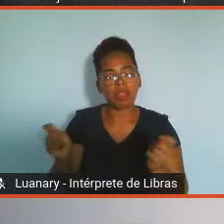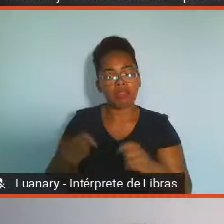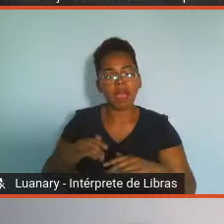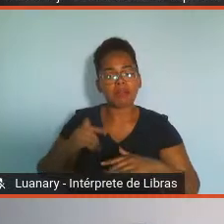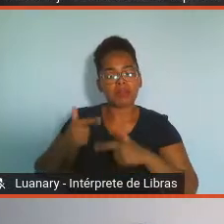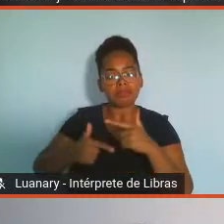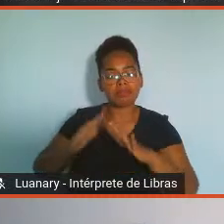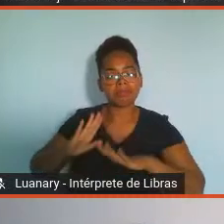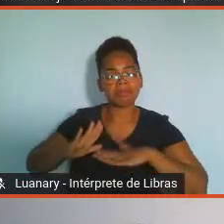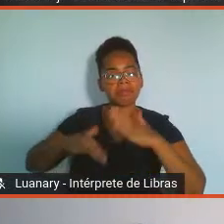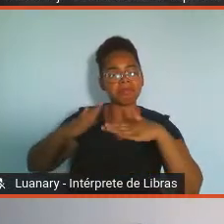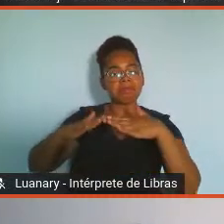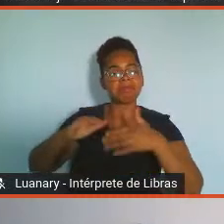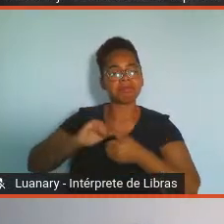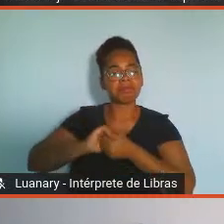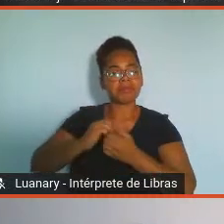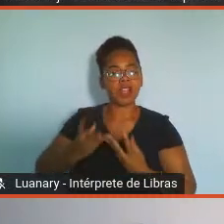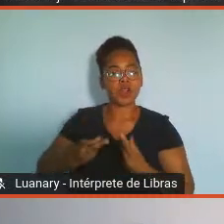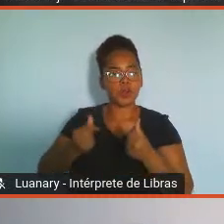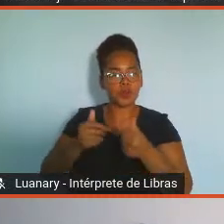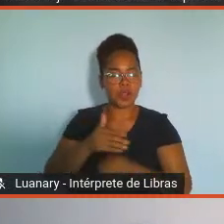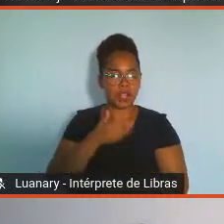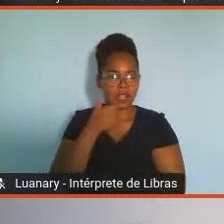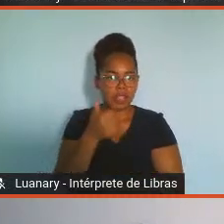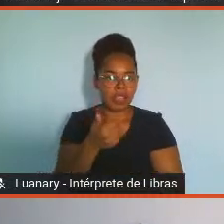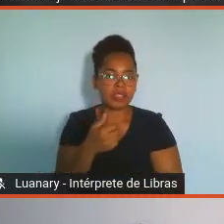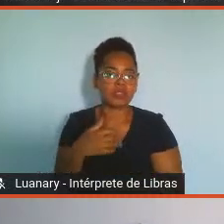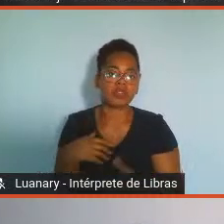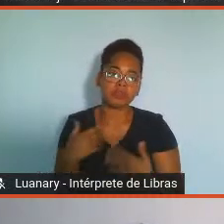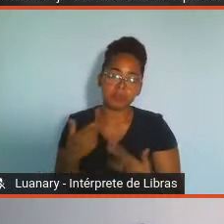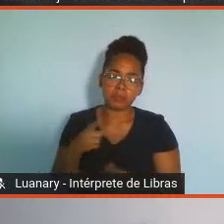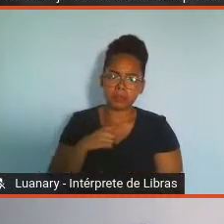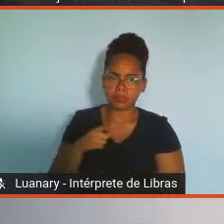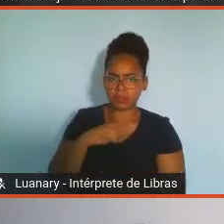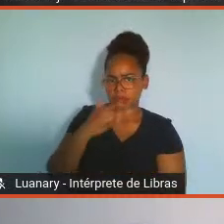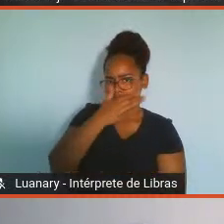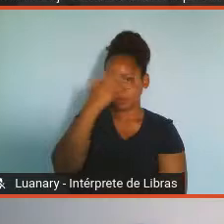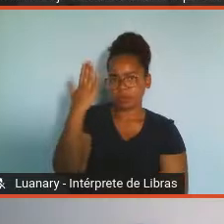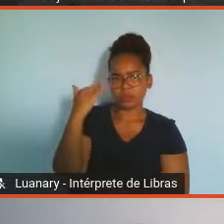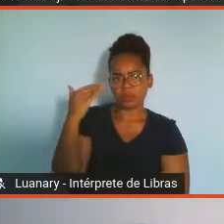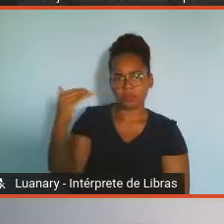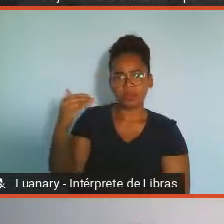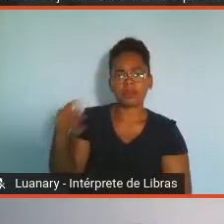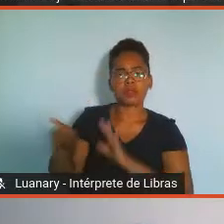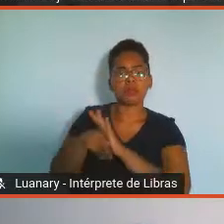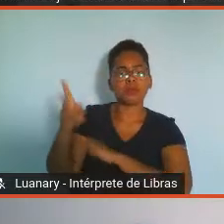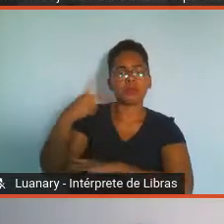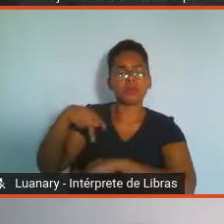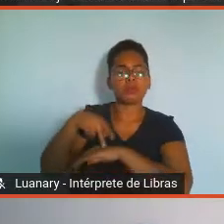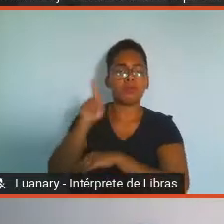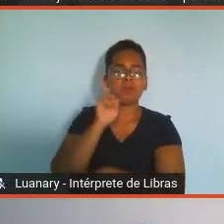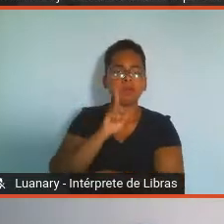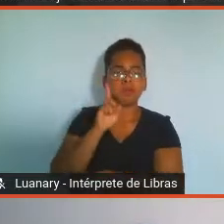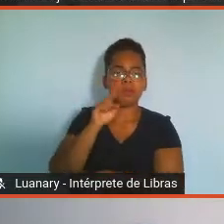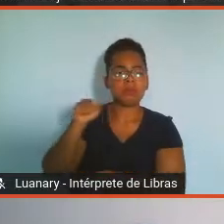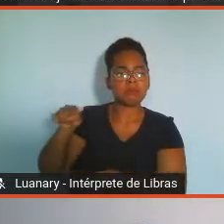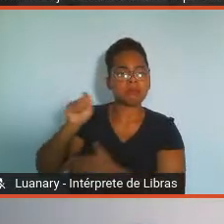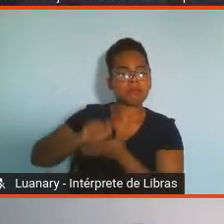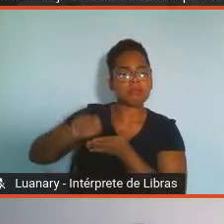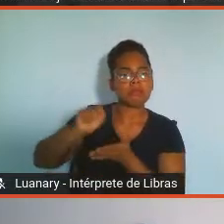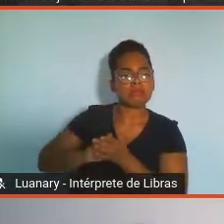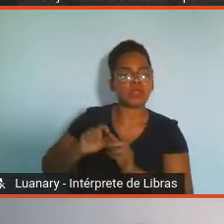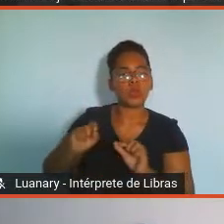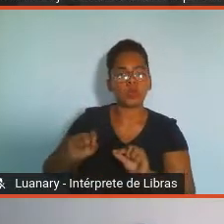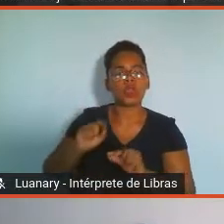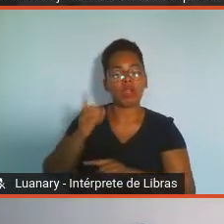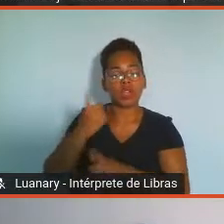e a qualidade de seu trabalho. O autor americano Orson Sweet Martin que escreveu sobre alcançar o sucesso